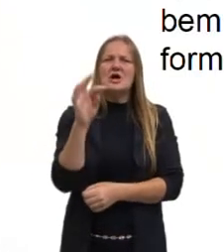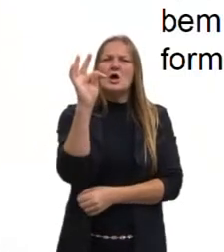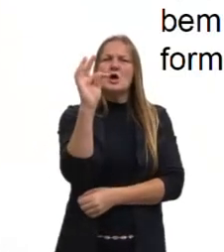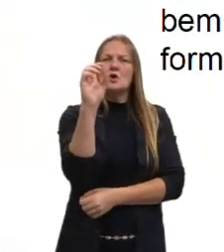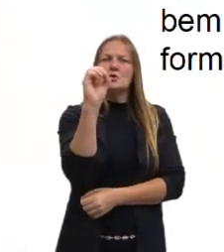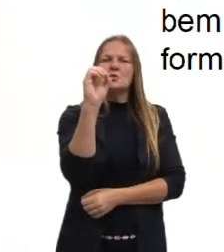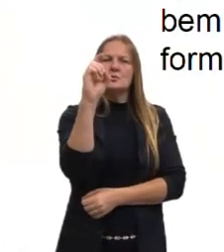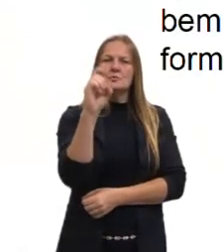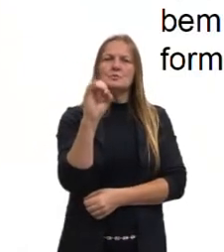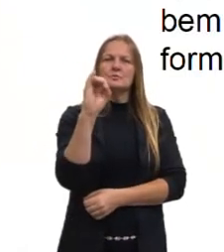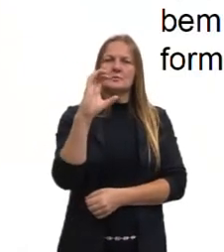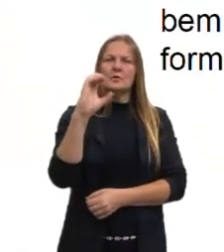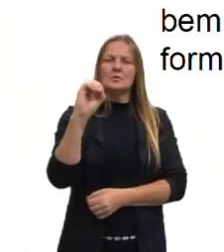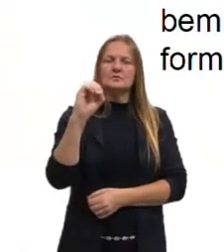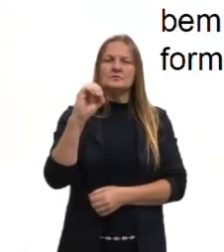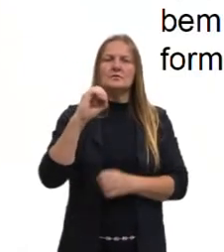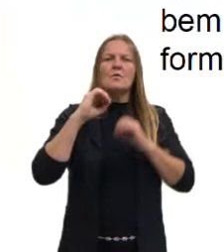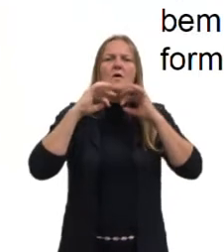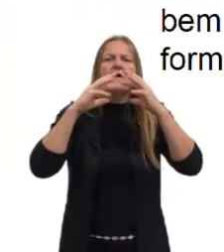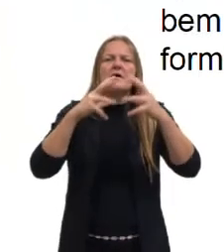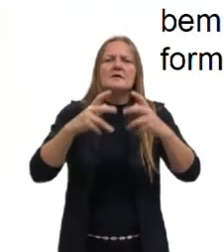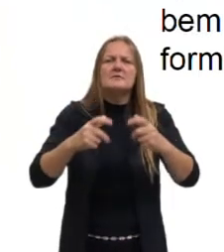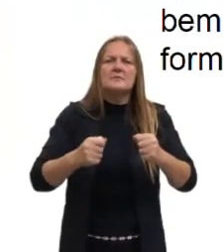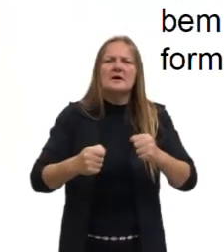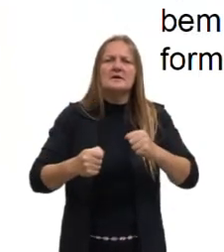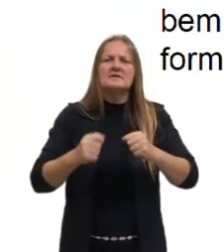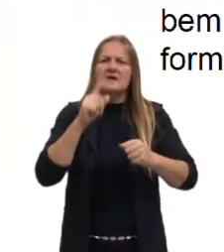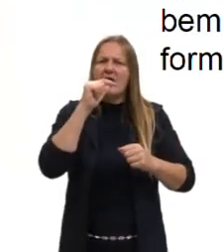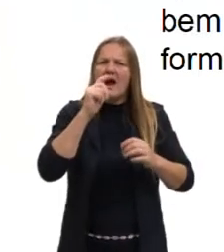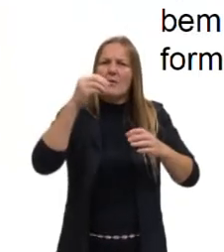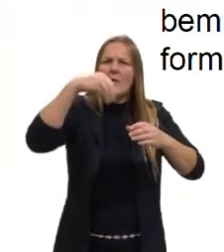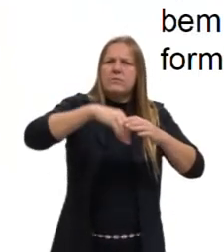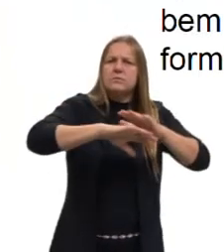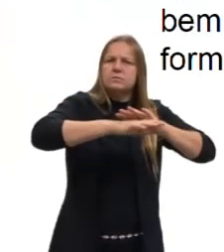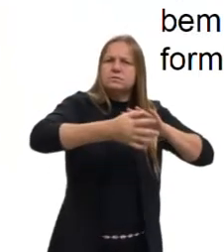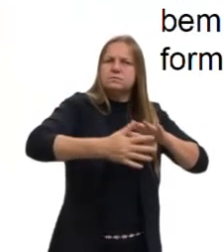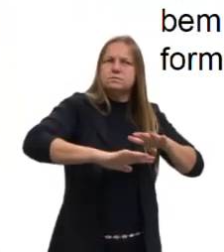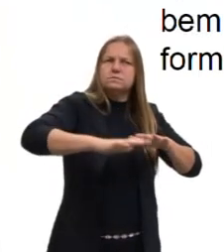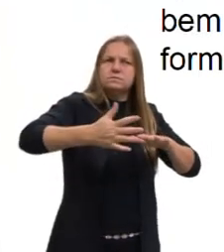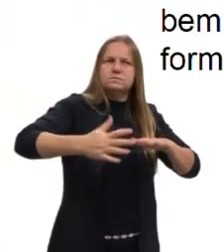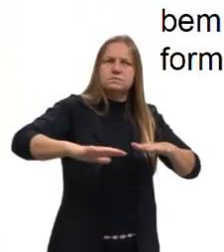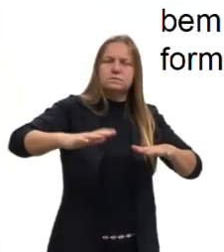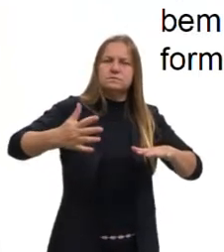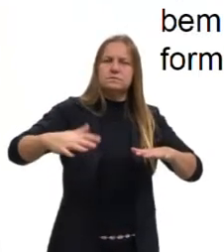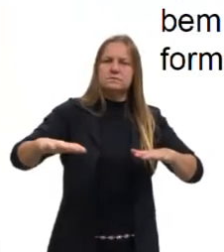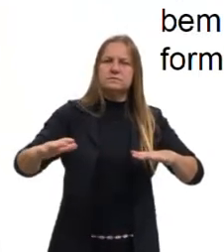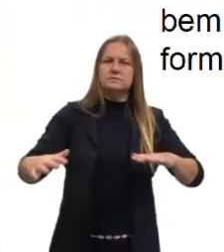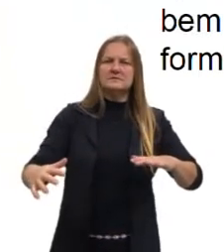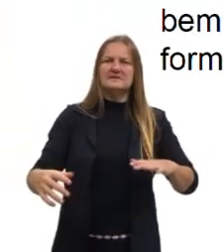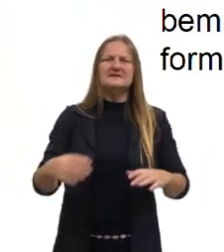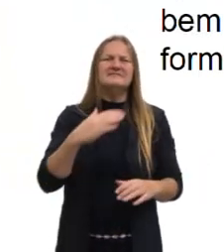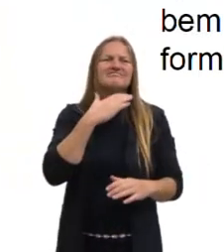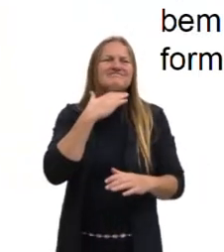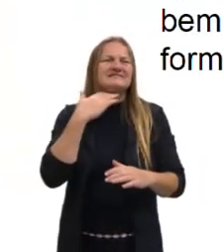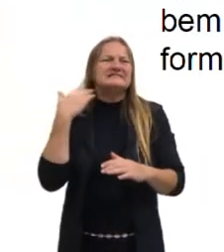da fauna e flora aquáticas. Bem como conduziu à morte